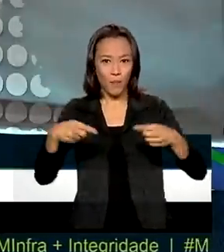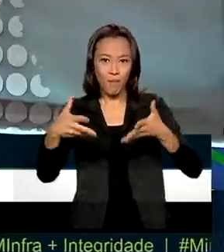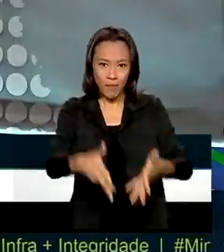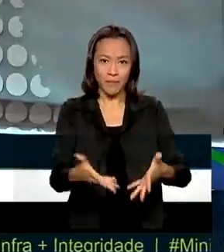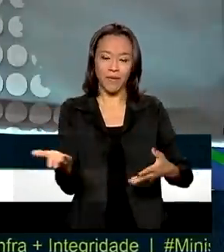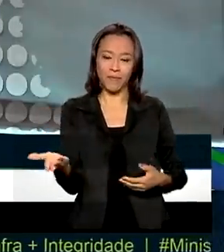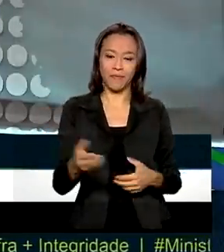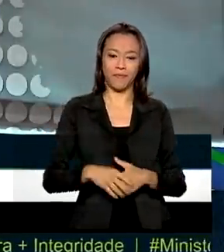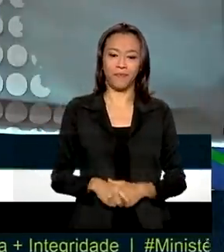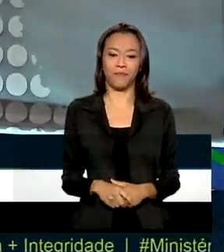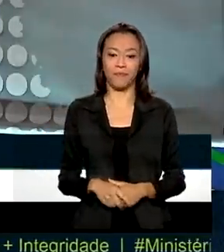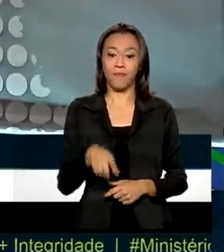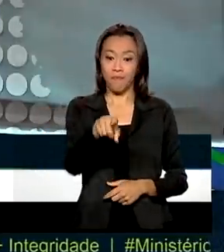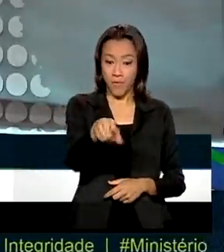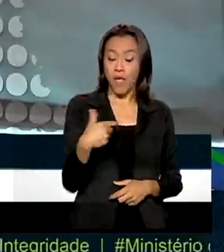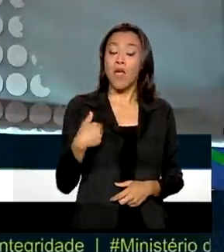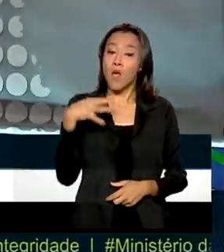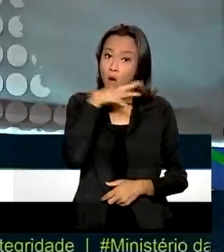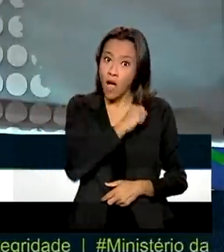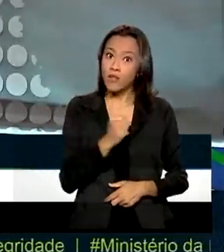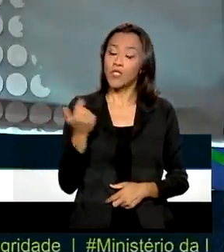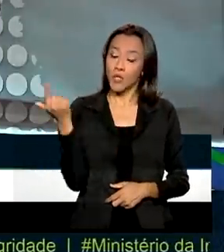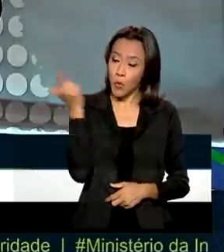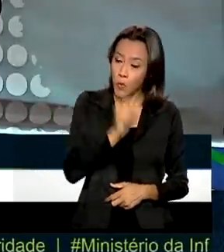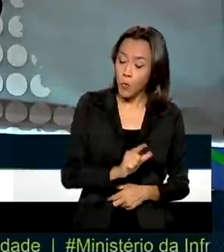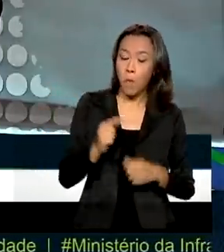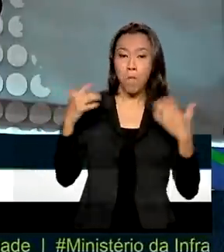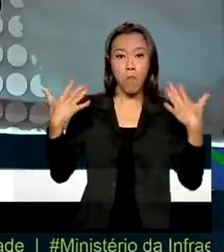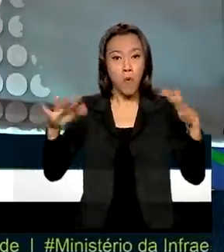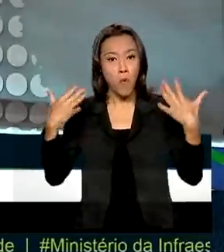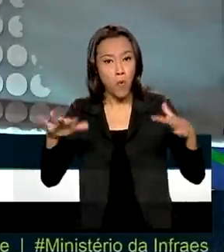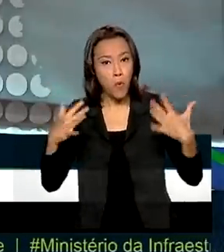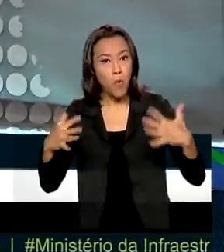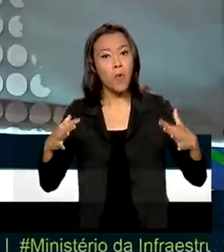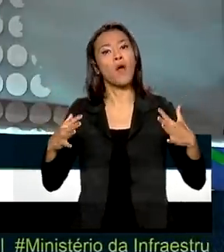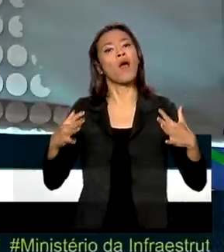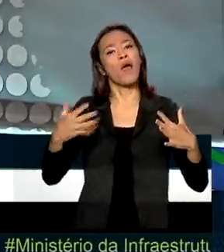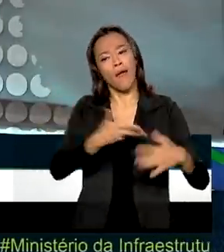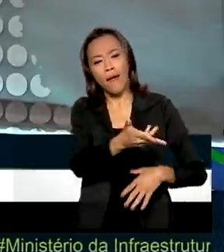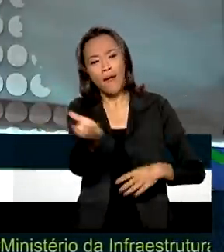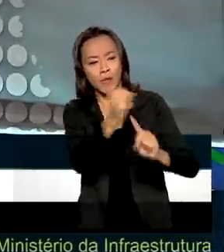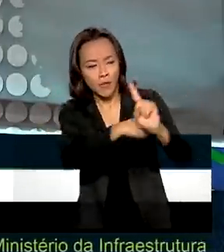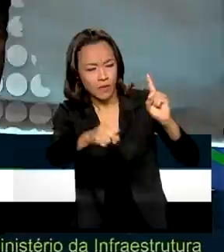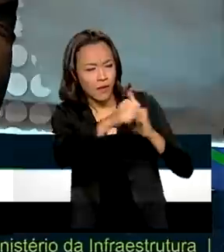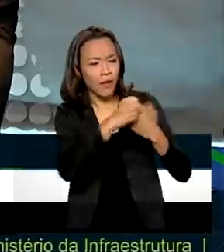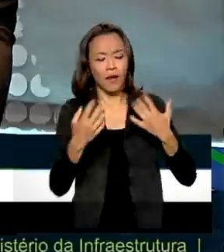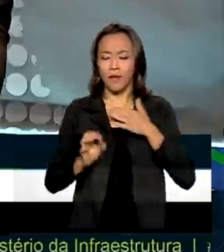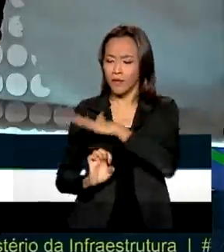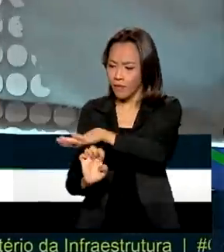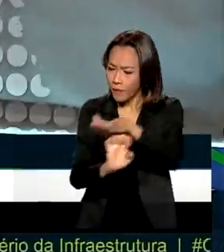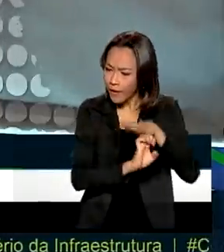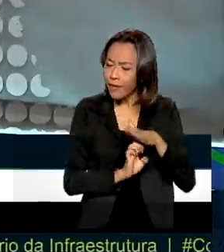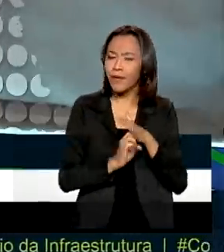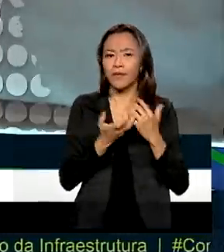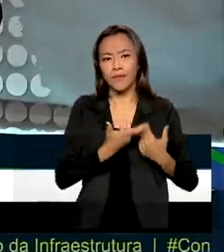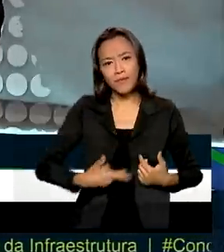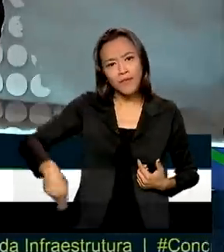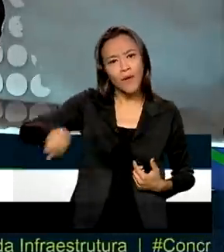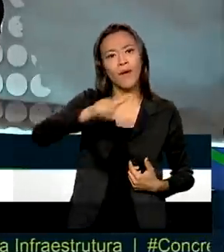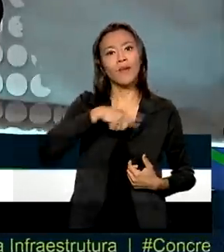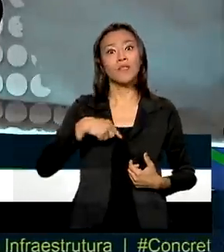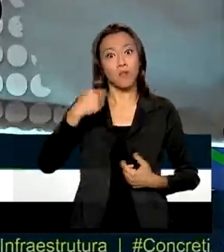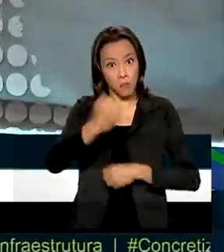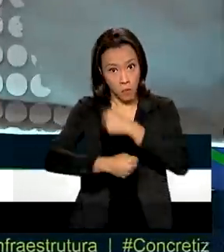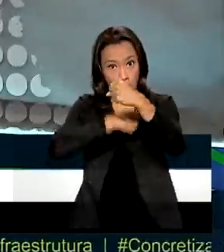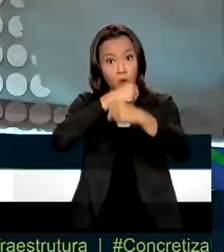certeza que o ganho aí é coletivo. Acho que ganha o Ministério da Infraestrutura, ganham as empresas. E tenho certeza que ano após ano, a gente vai ter